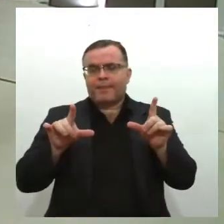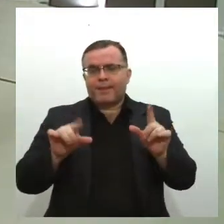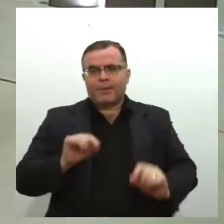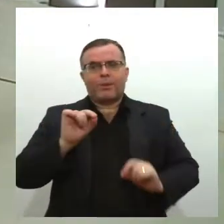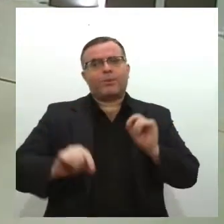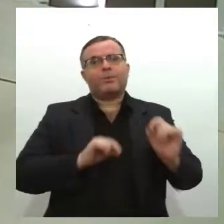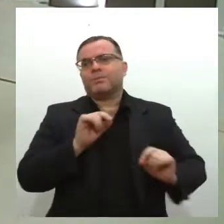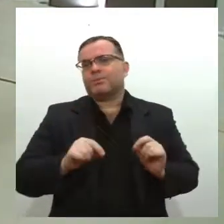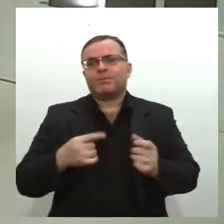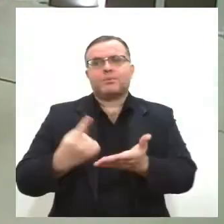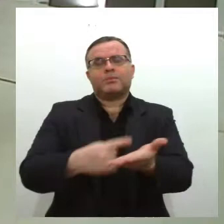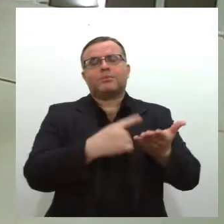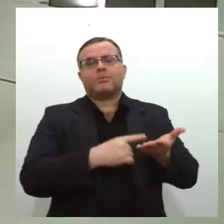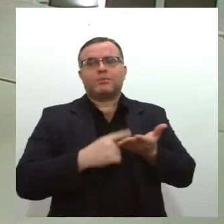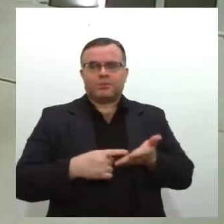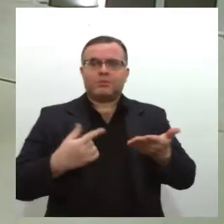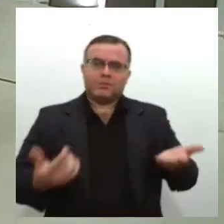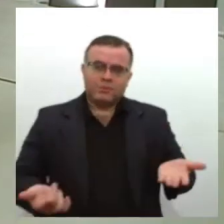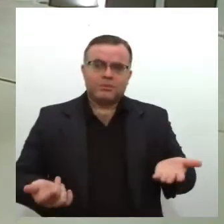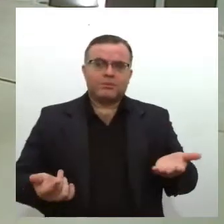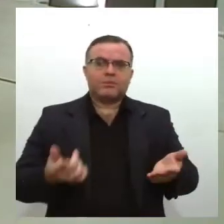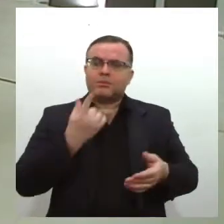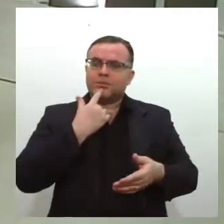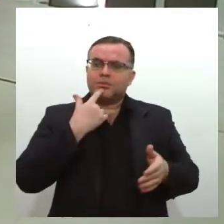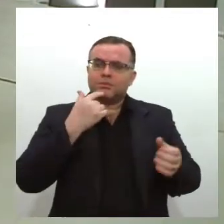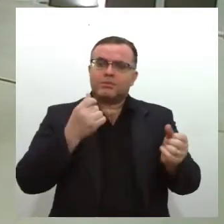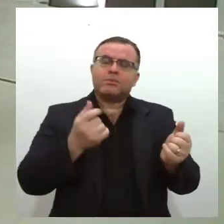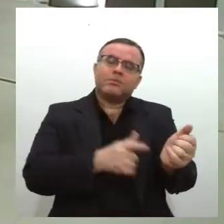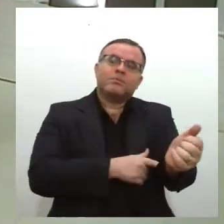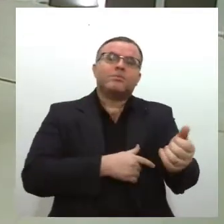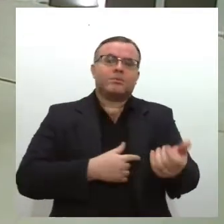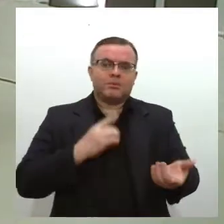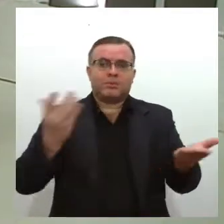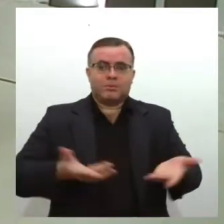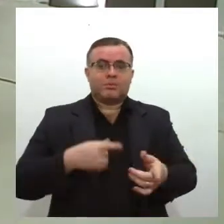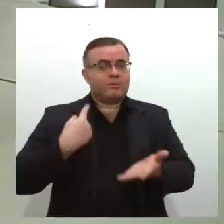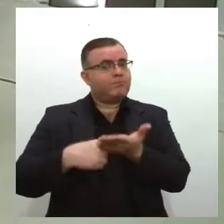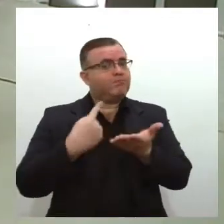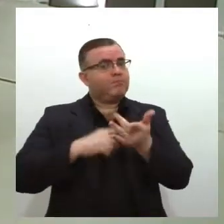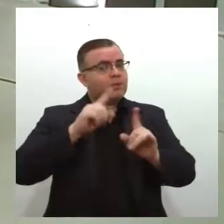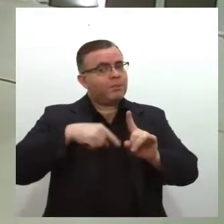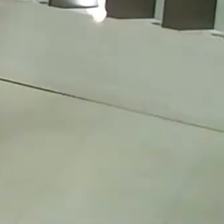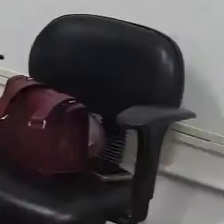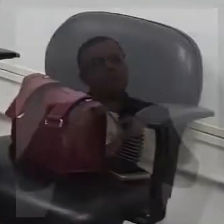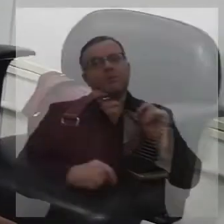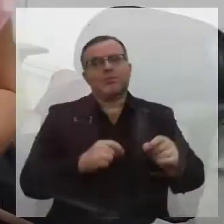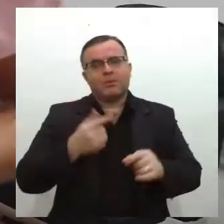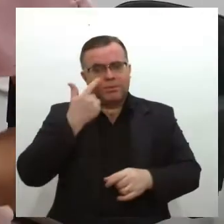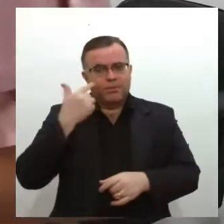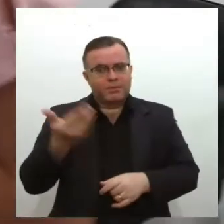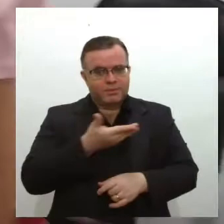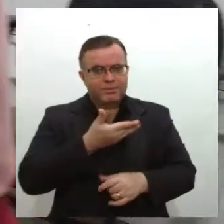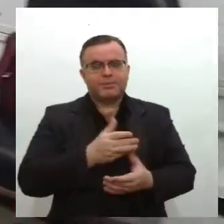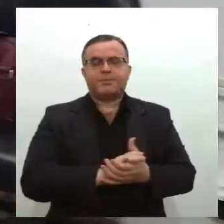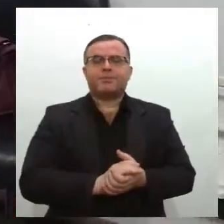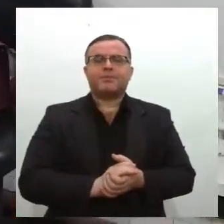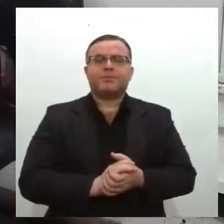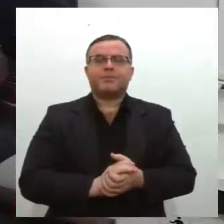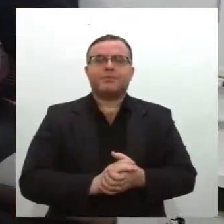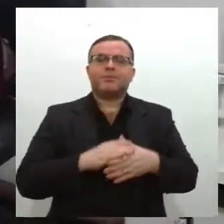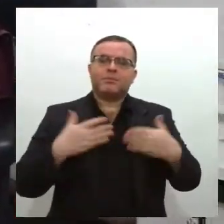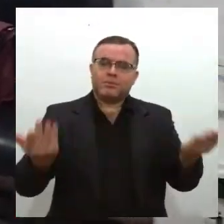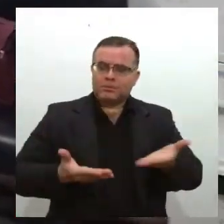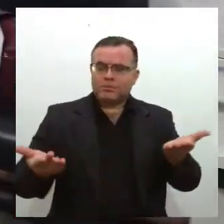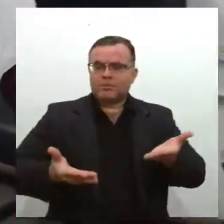de sangue. Agora a Lese vai dar uma ajuda para aumentar o estoque no Hemose. Vamos acompanhar a matéria. Hoje os servidores da